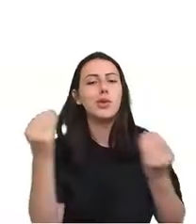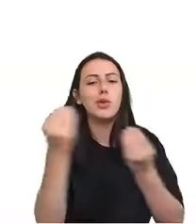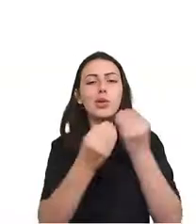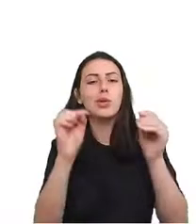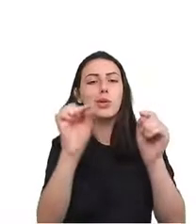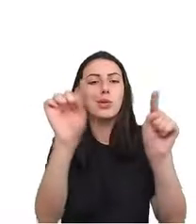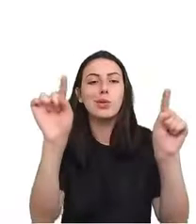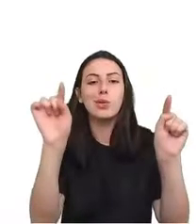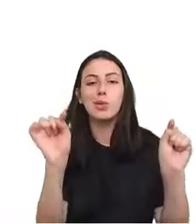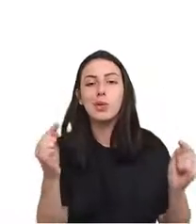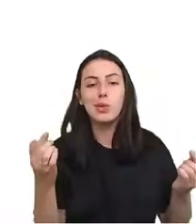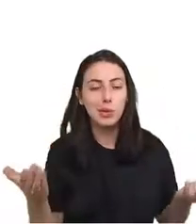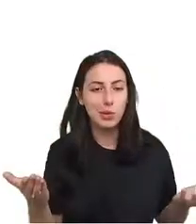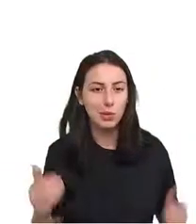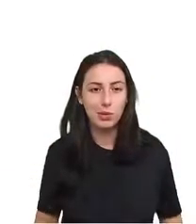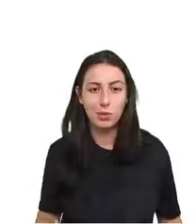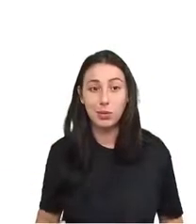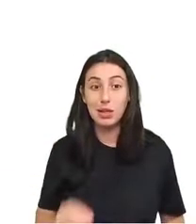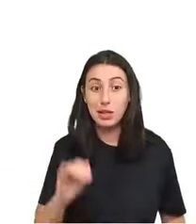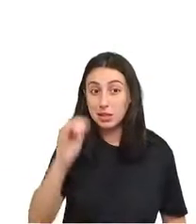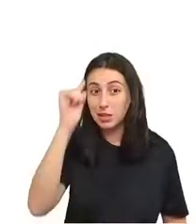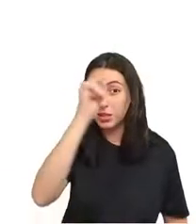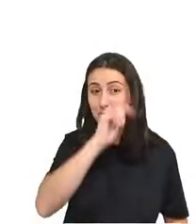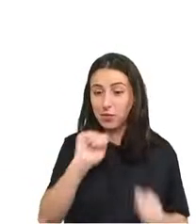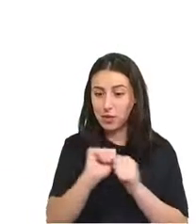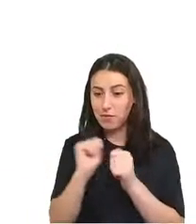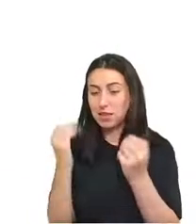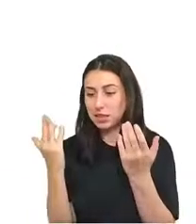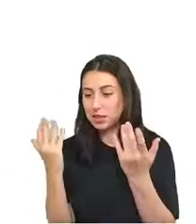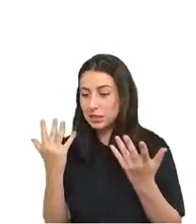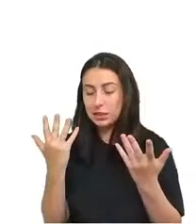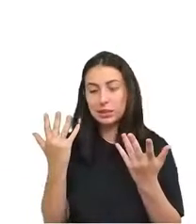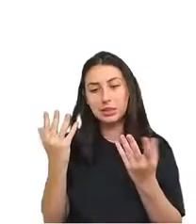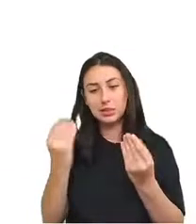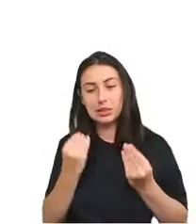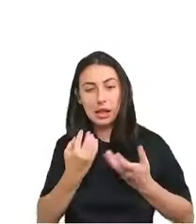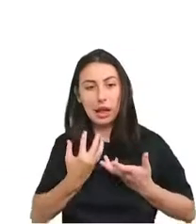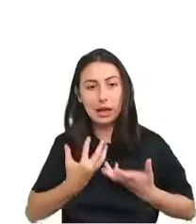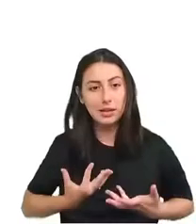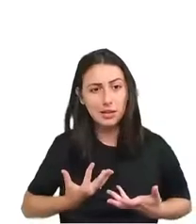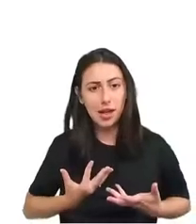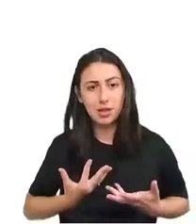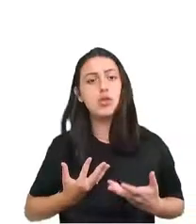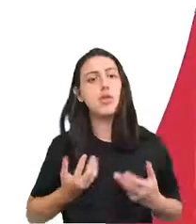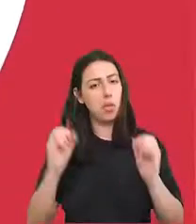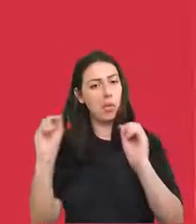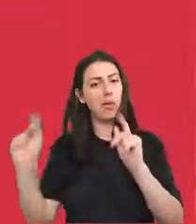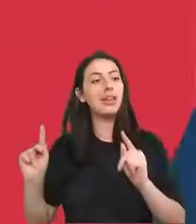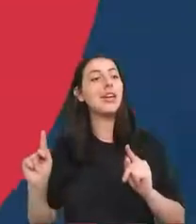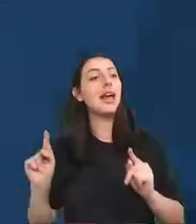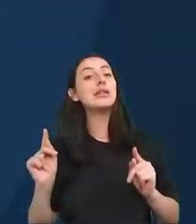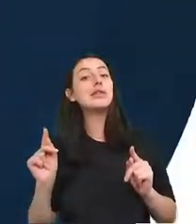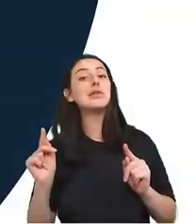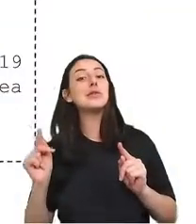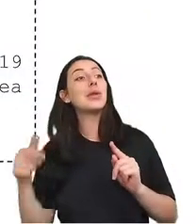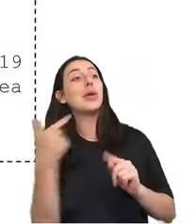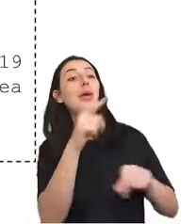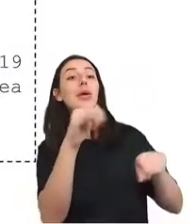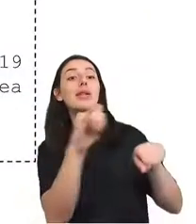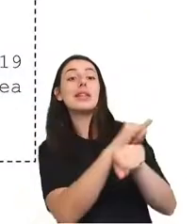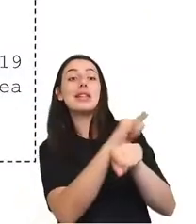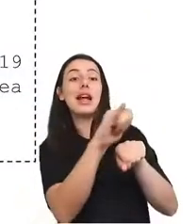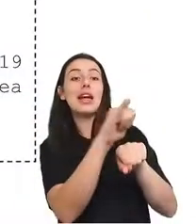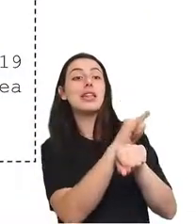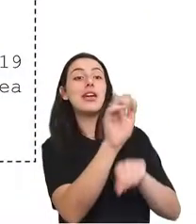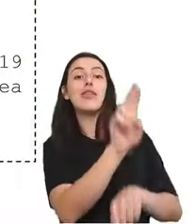é difícil fazer manualmente, então parece muito cansativo. Vamos usar um computador, então. Geralmente, quando a gente pensa assim, a gente